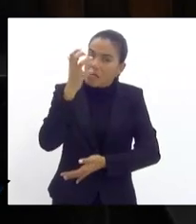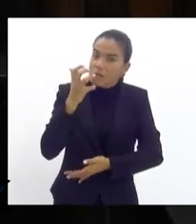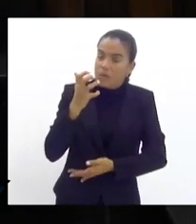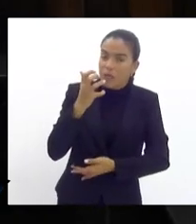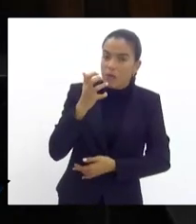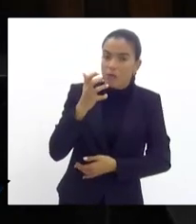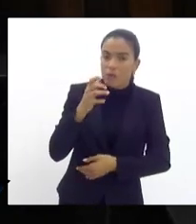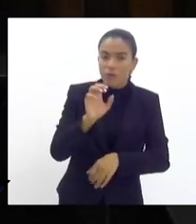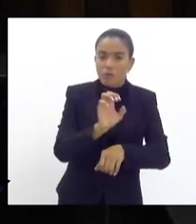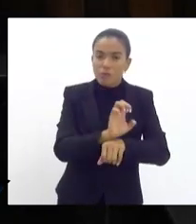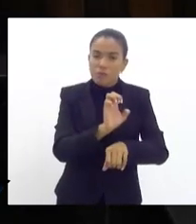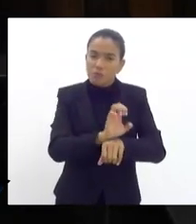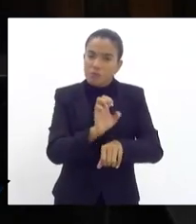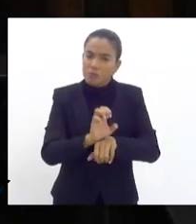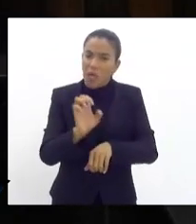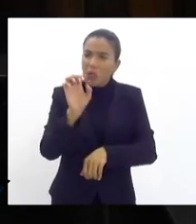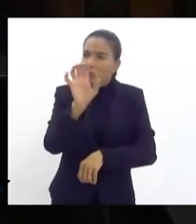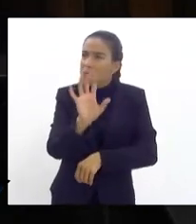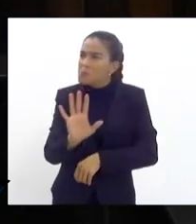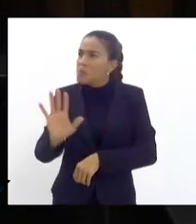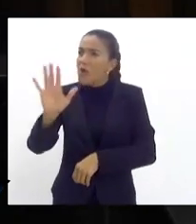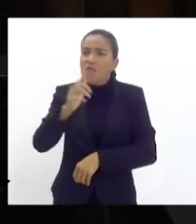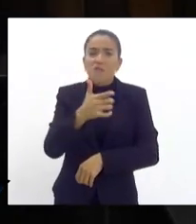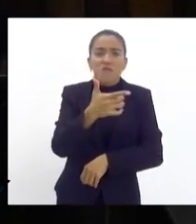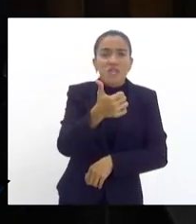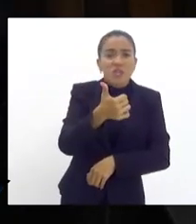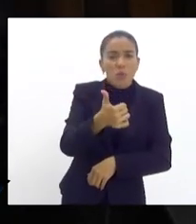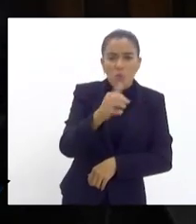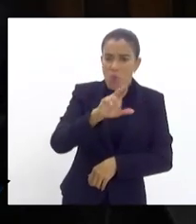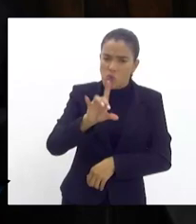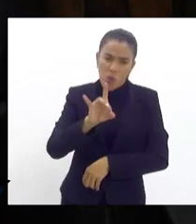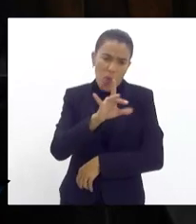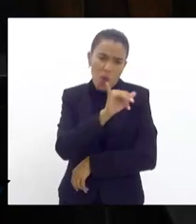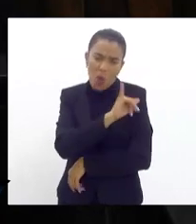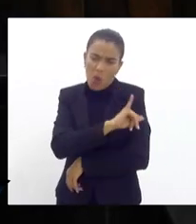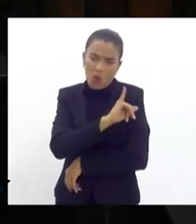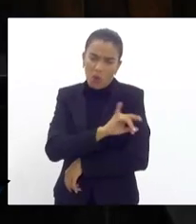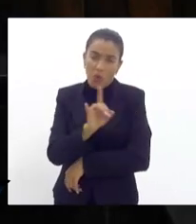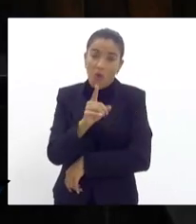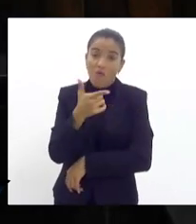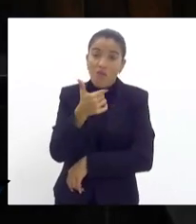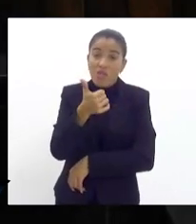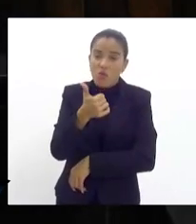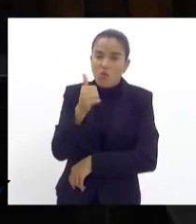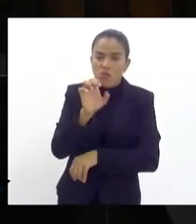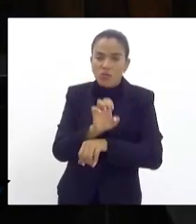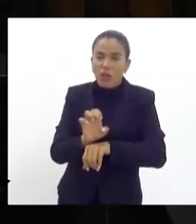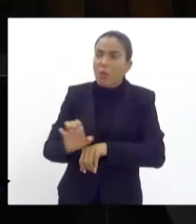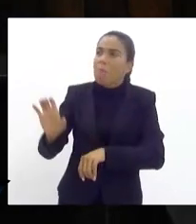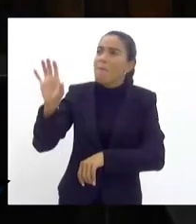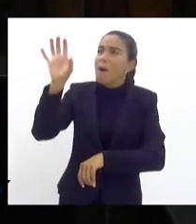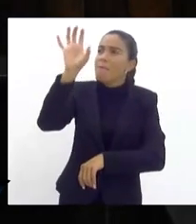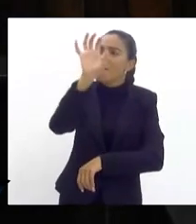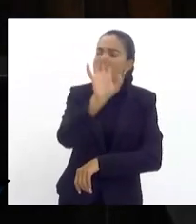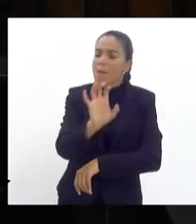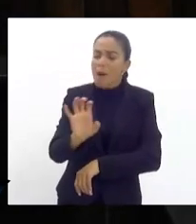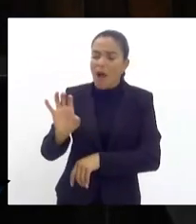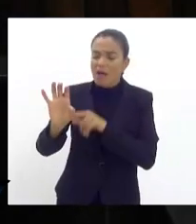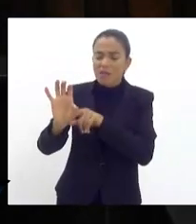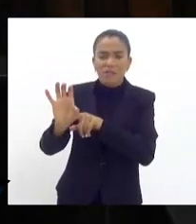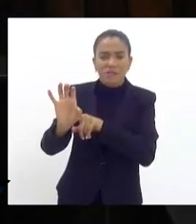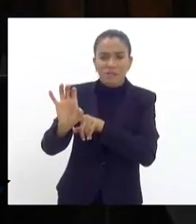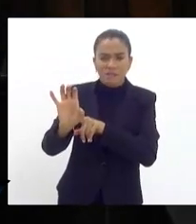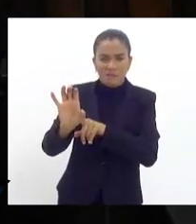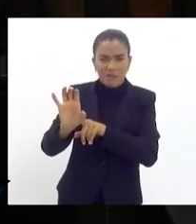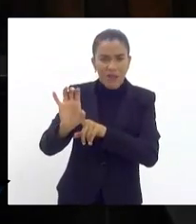Estado brasileiro, os 21 Estados, não é só o Rio de Janeiro, não pode ser considerados peça fora de